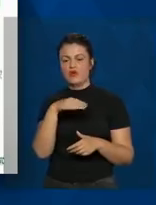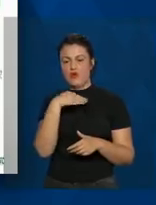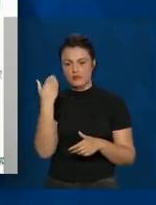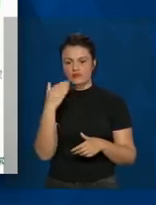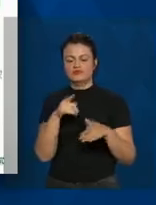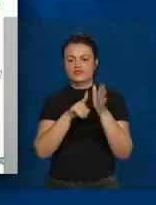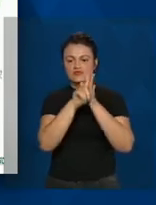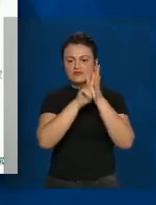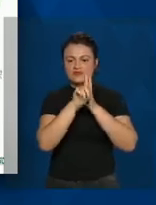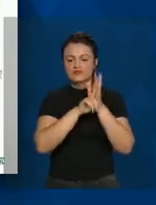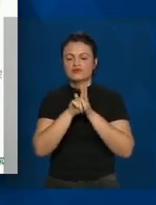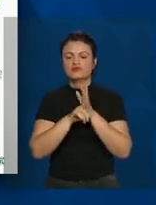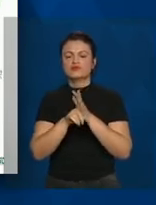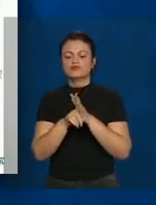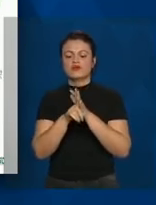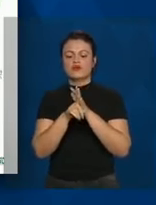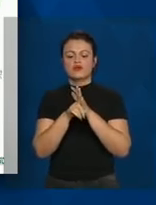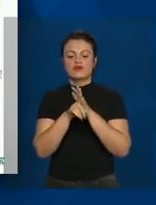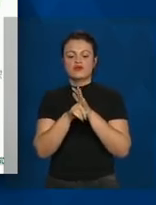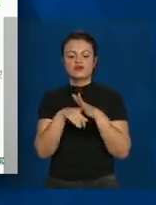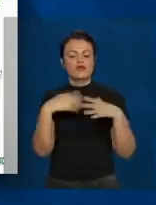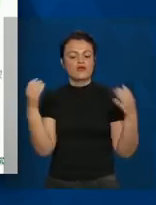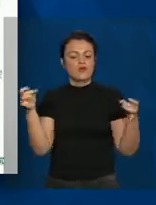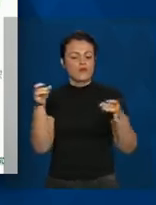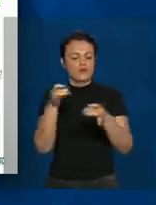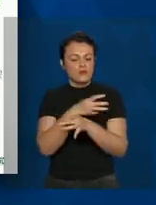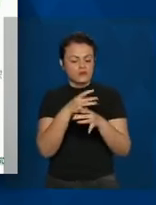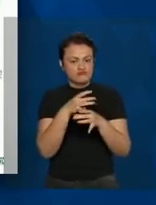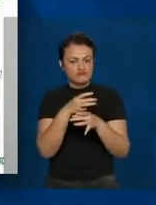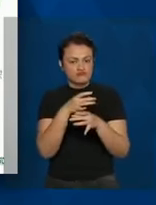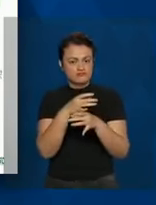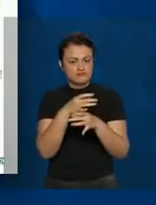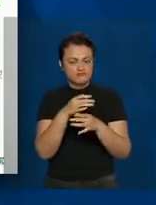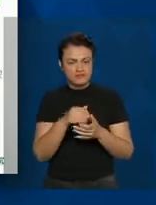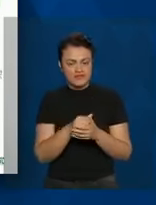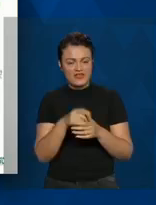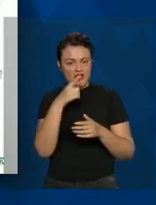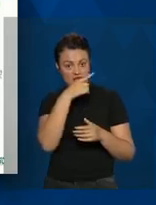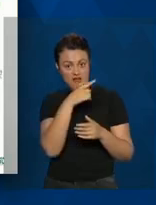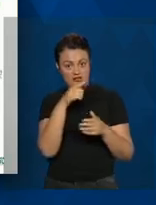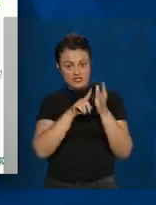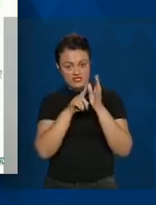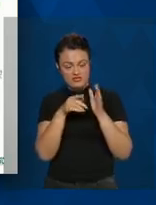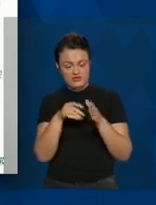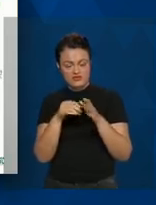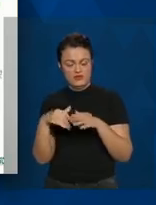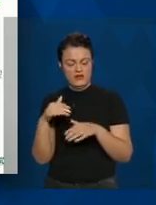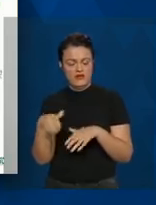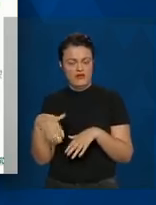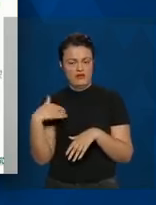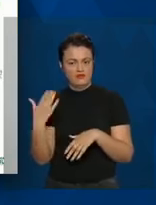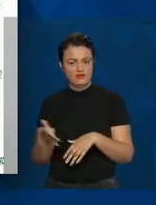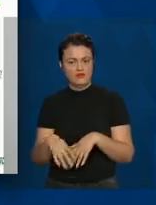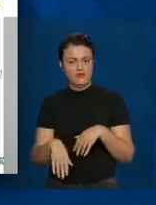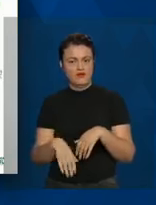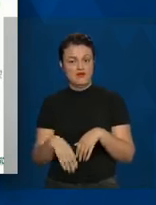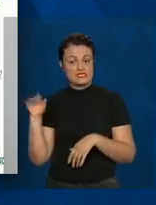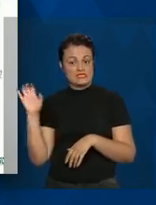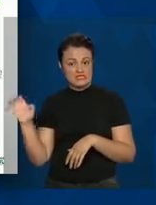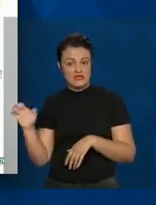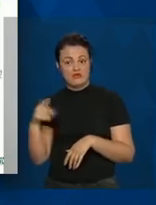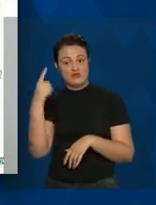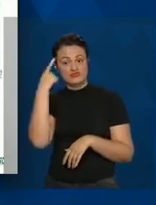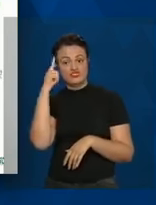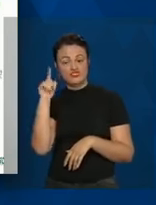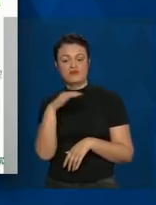as investigações concluídas. Ali nós temos do lado esquerdo a data do óbito, por isso